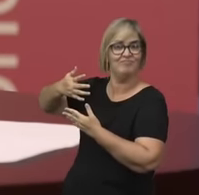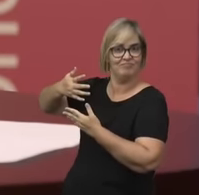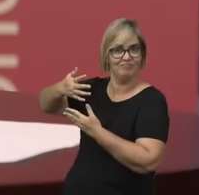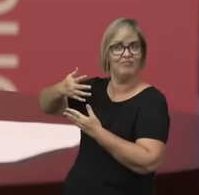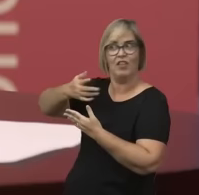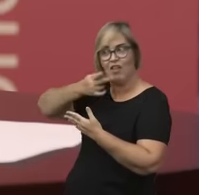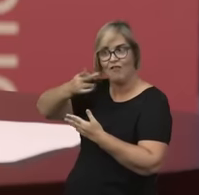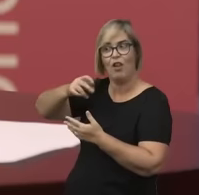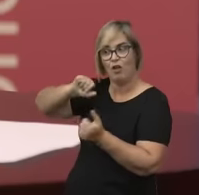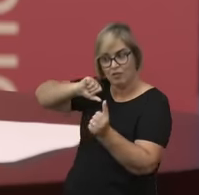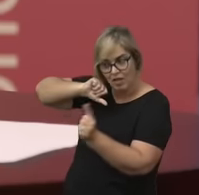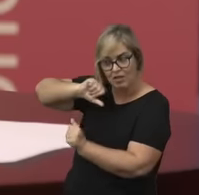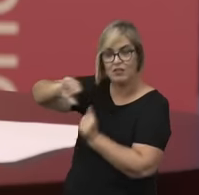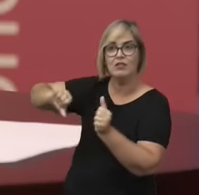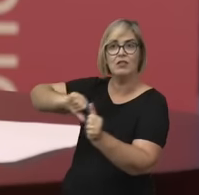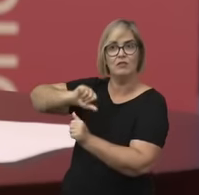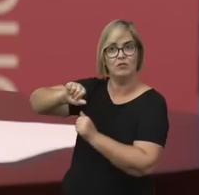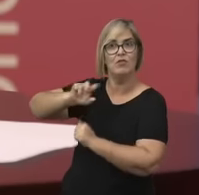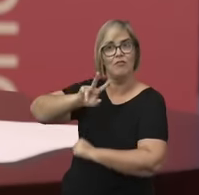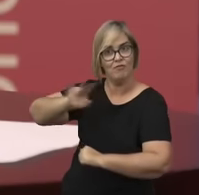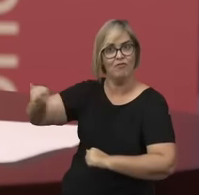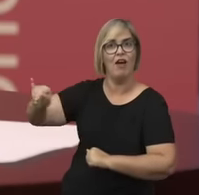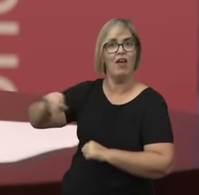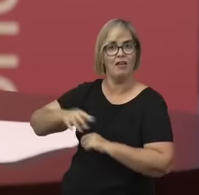desloca a questão